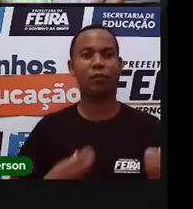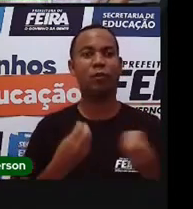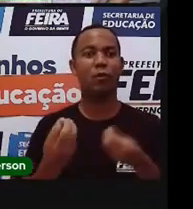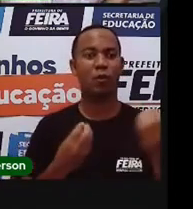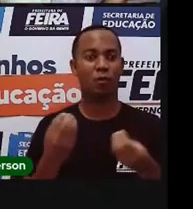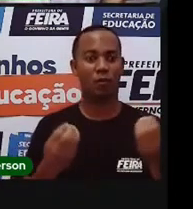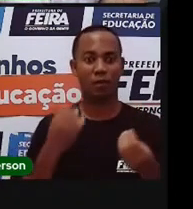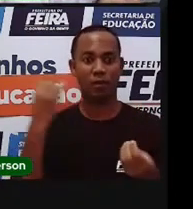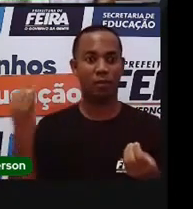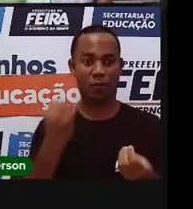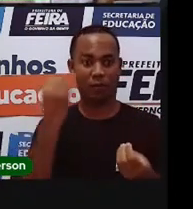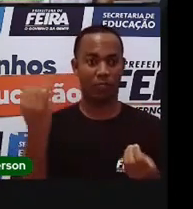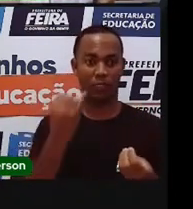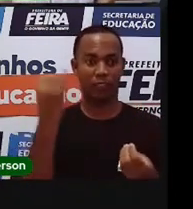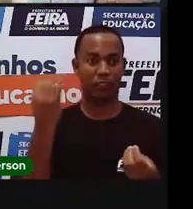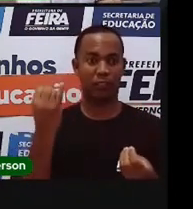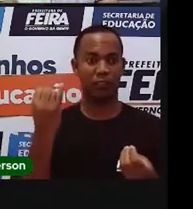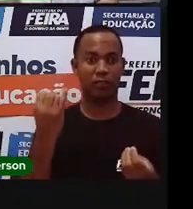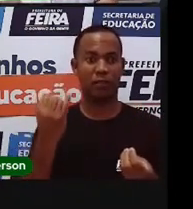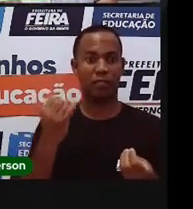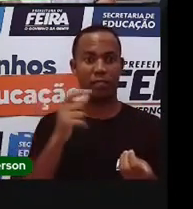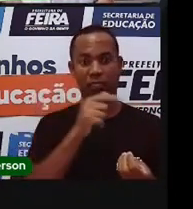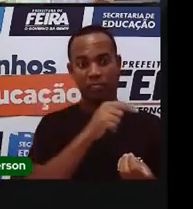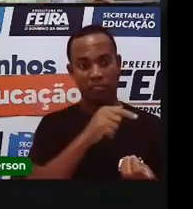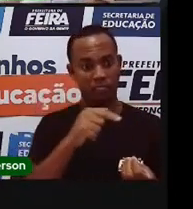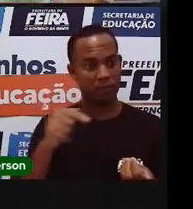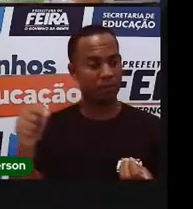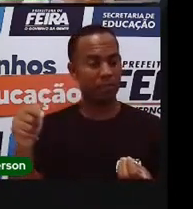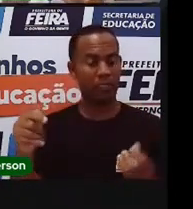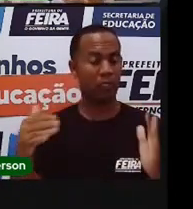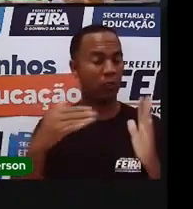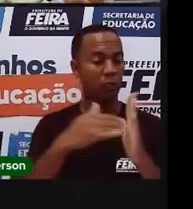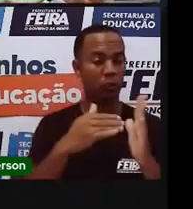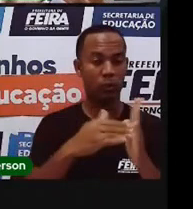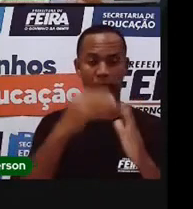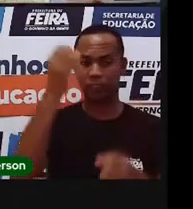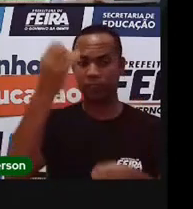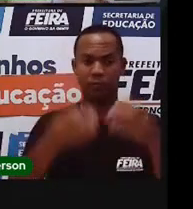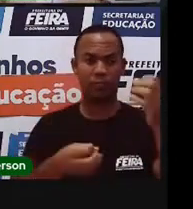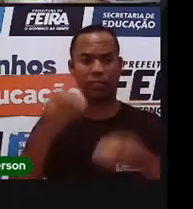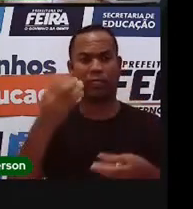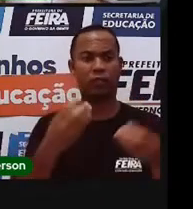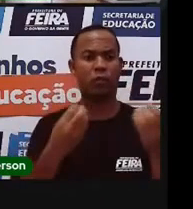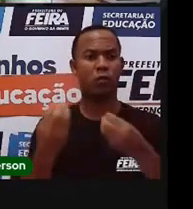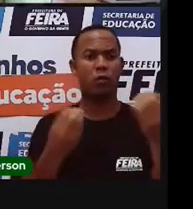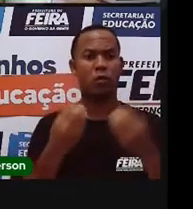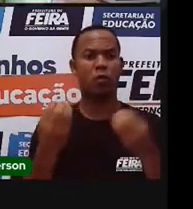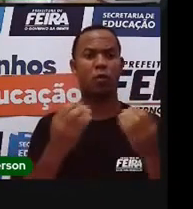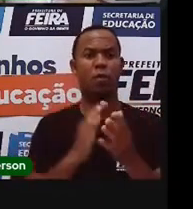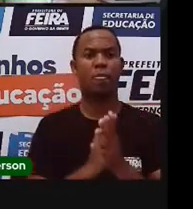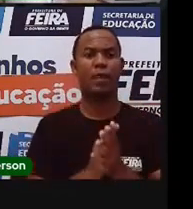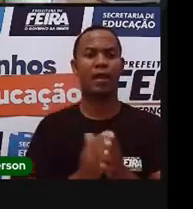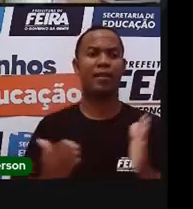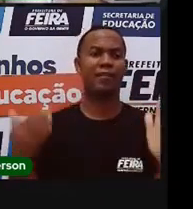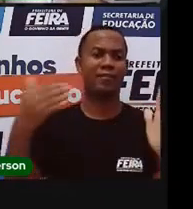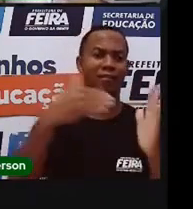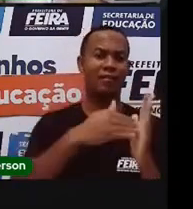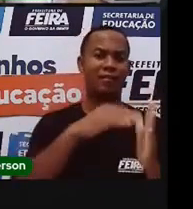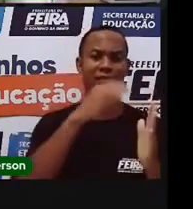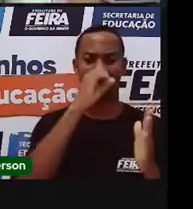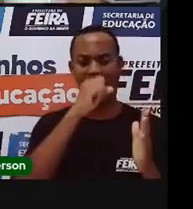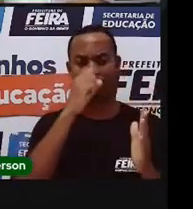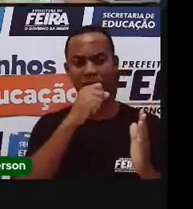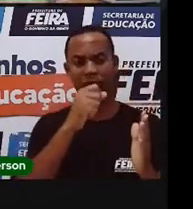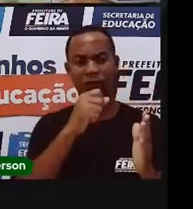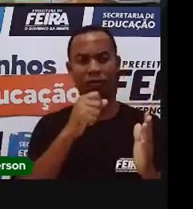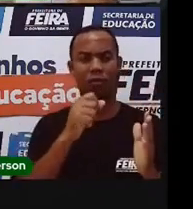semana inteira aí, ó. Hoje, de segunda a sábado, tratando sobre eles. E quando chegar lá no sábado, lá no finalzinho